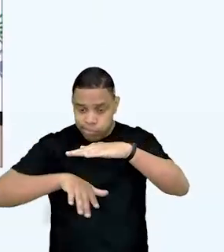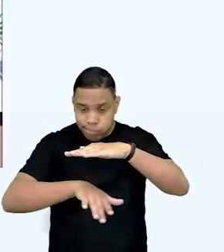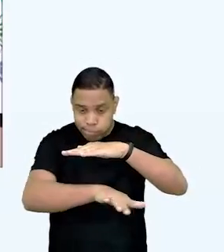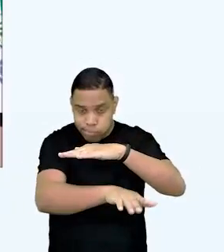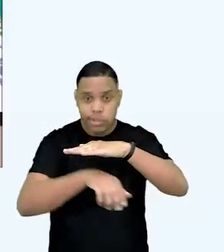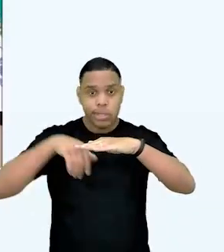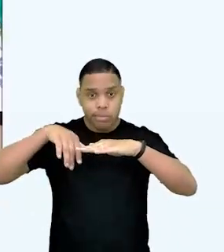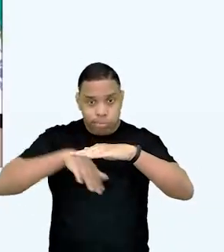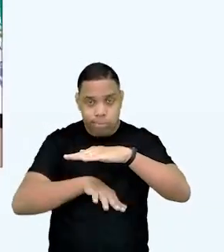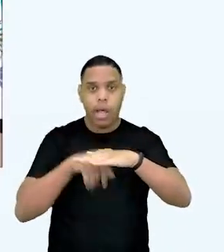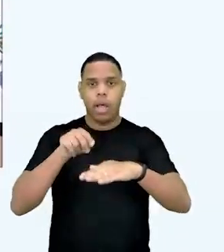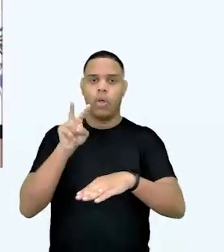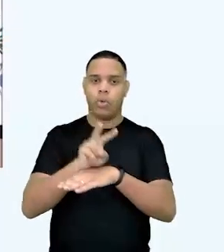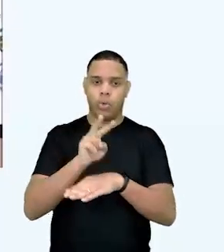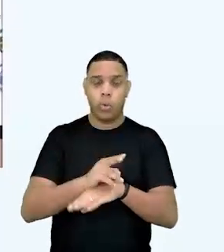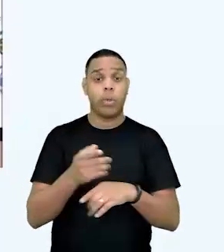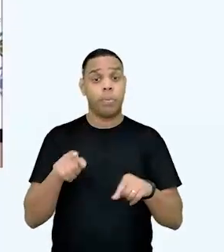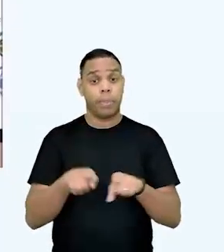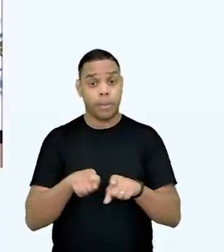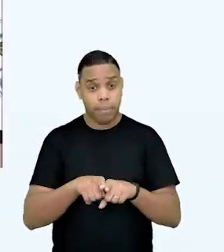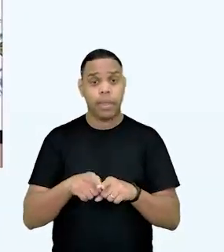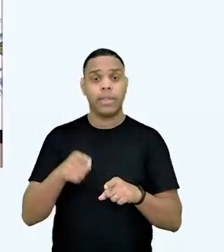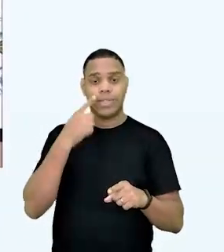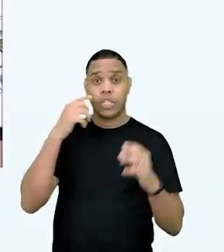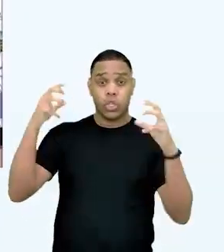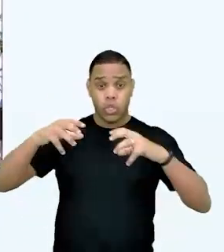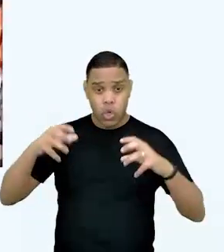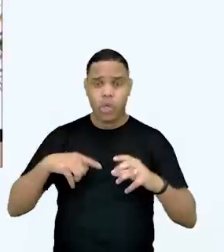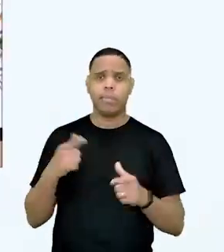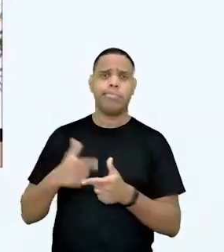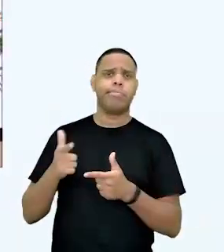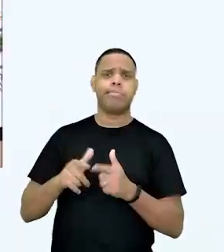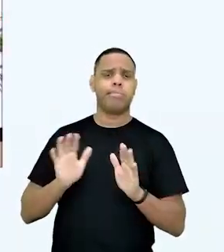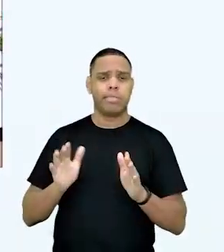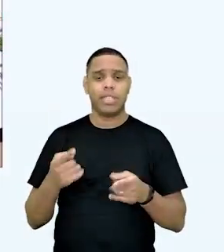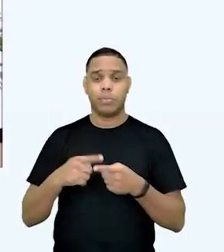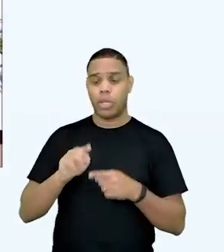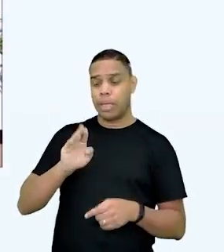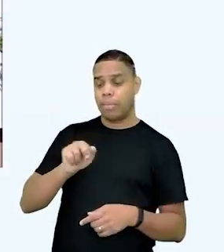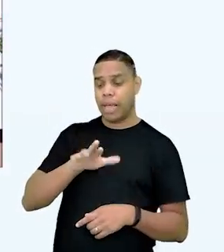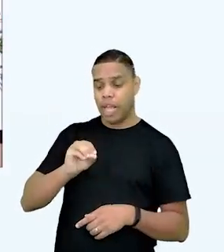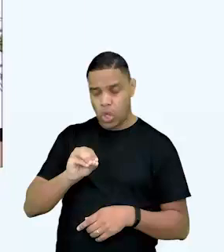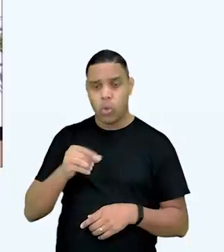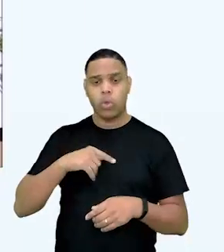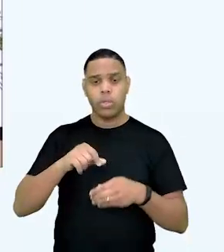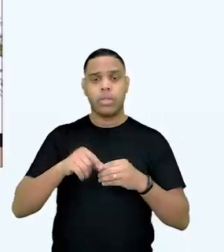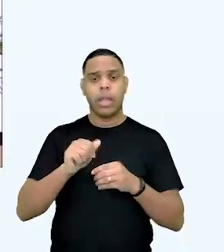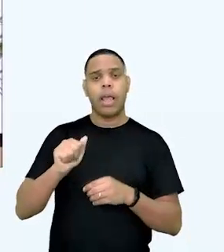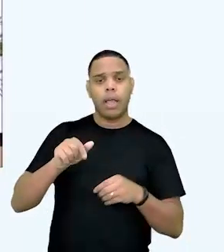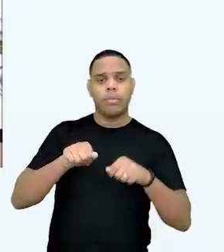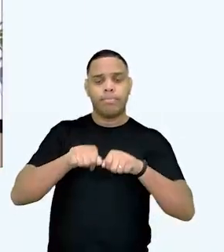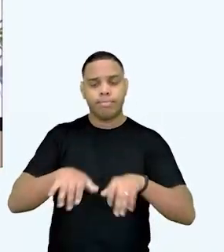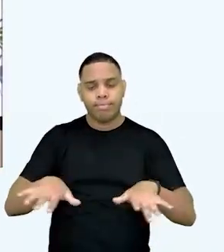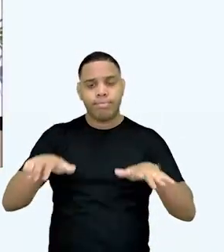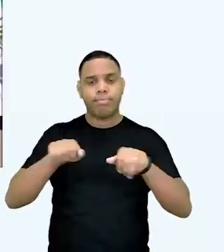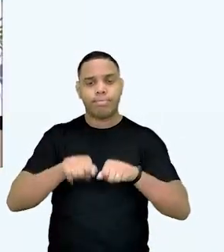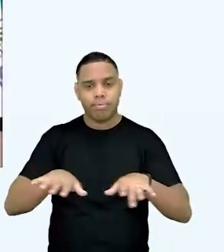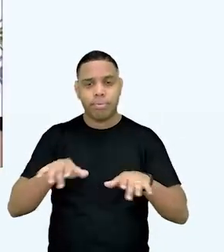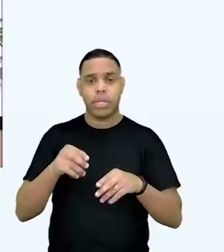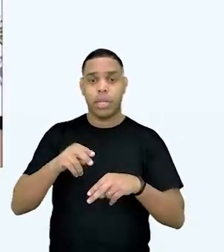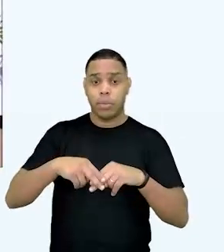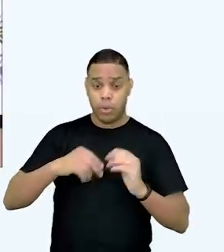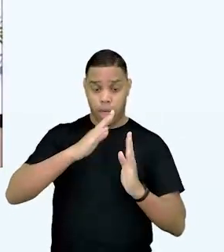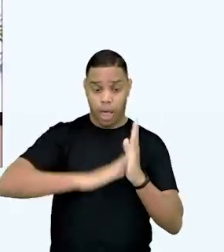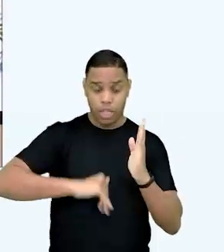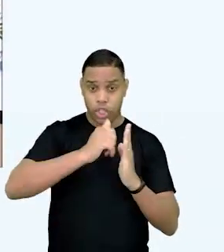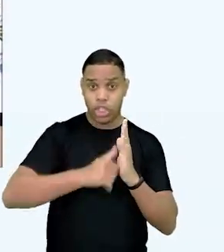que dá uma protegida. Agora, a questão da umidade não vai ser um problema, porque o barro, ele respira. Isso que você não pode colocar